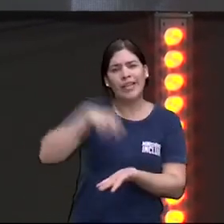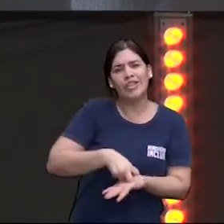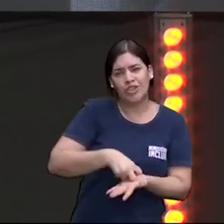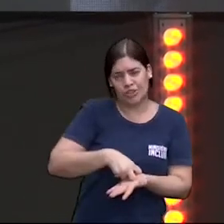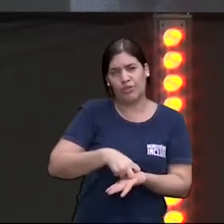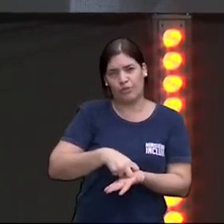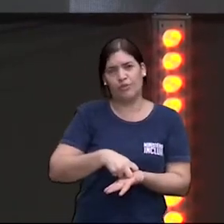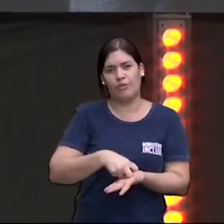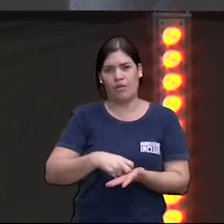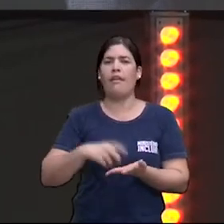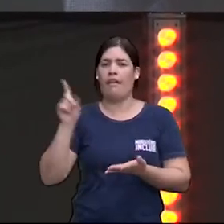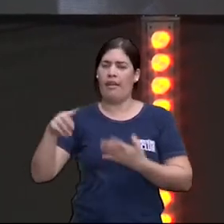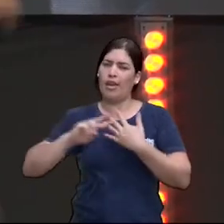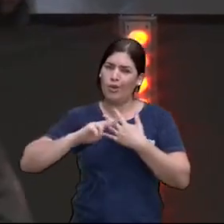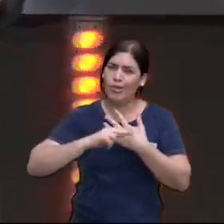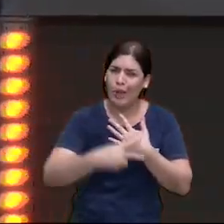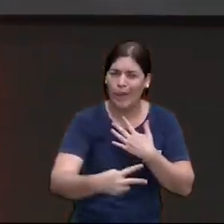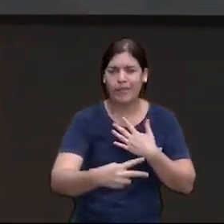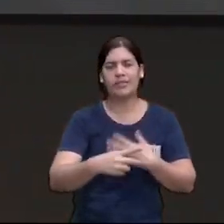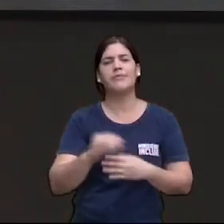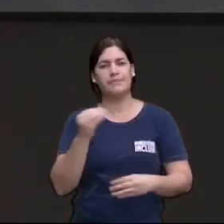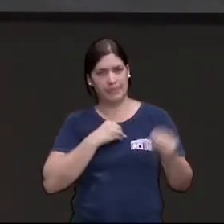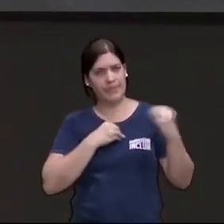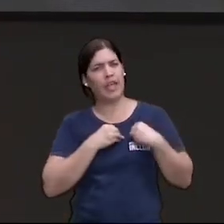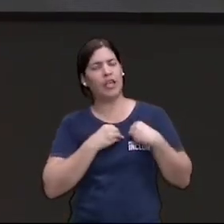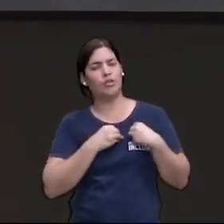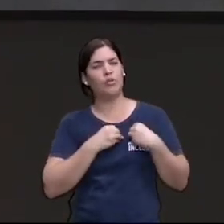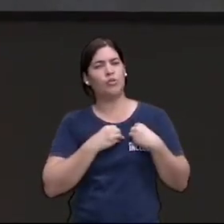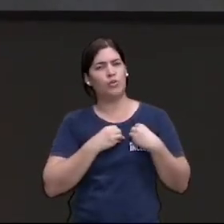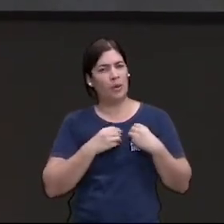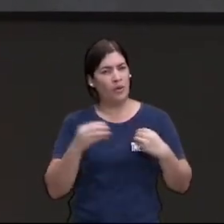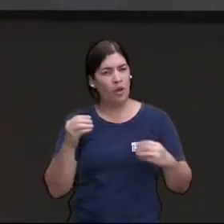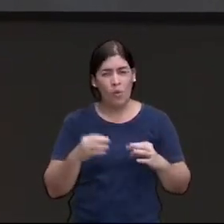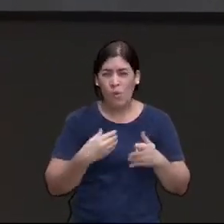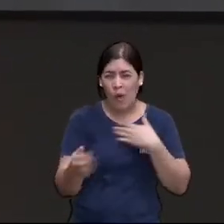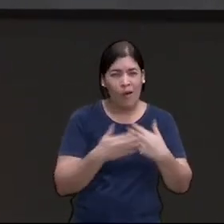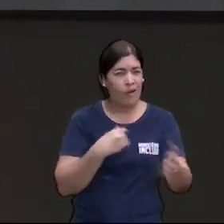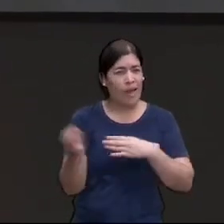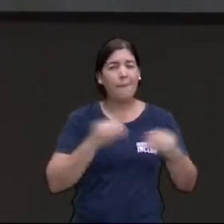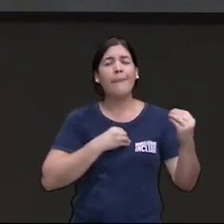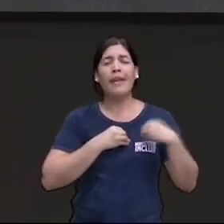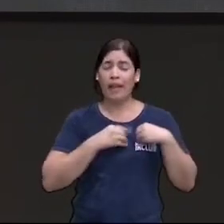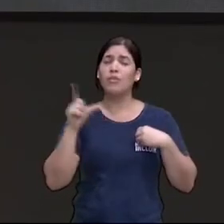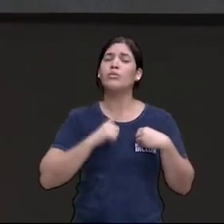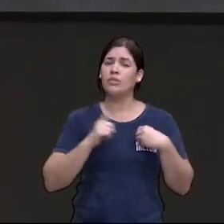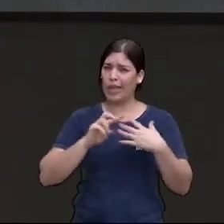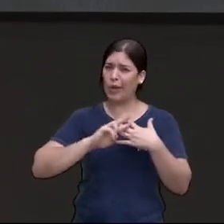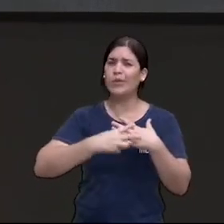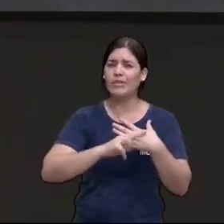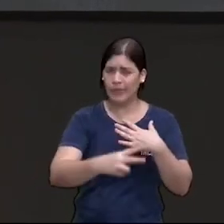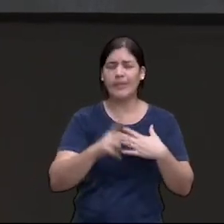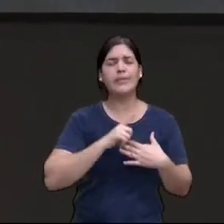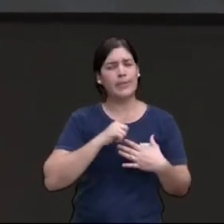é outra consequência do pecado, porque todo pecado tem punição, não é só o pecado de assassinato, de roubo, de banco,